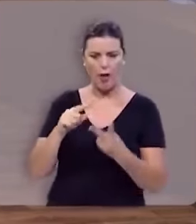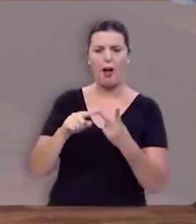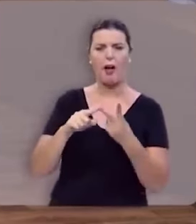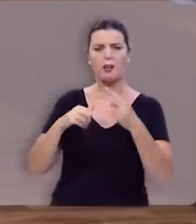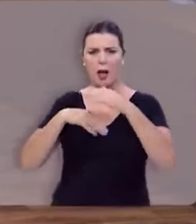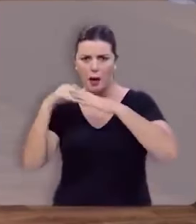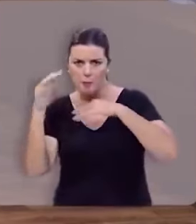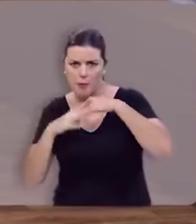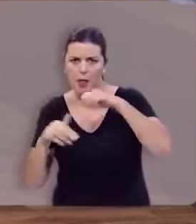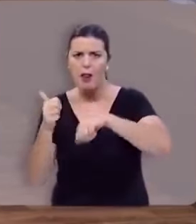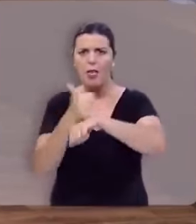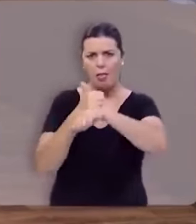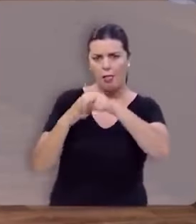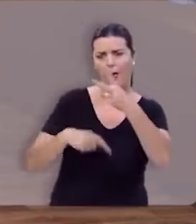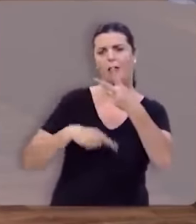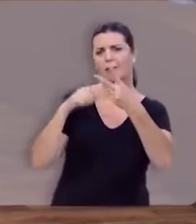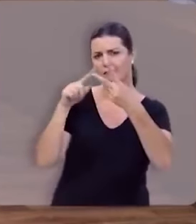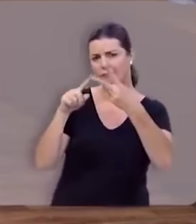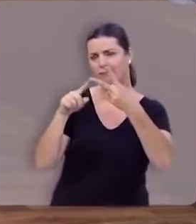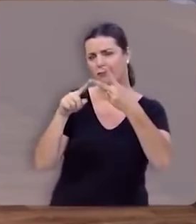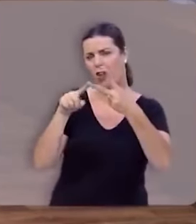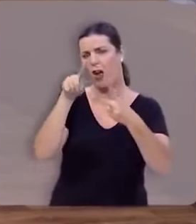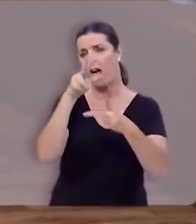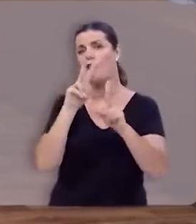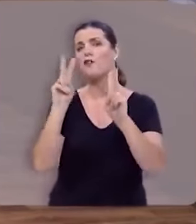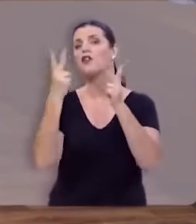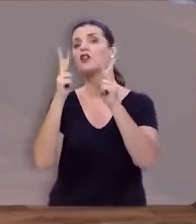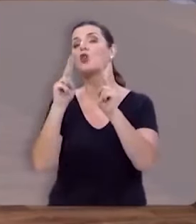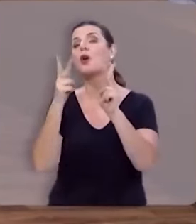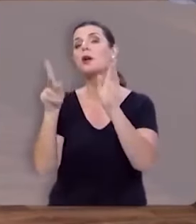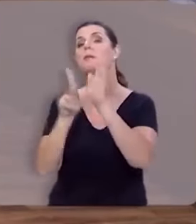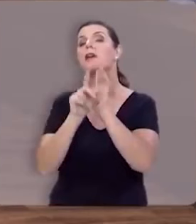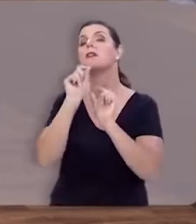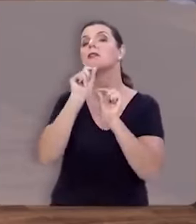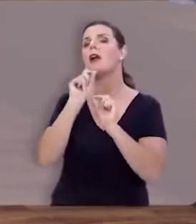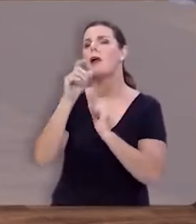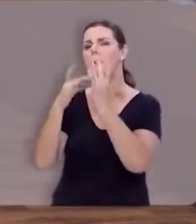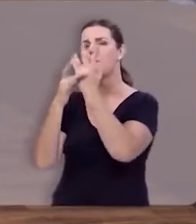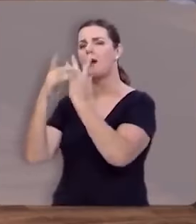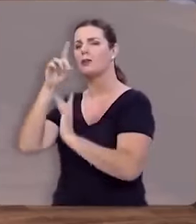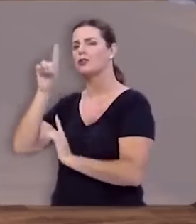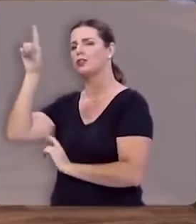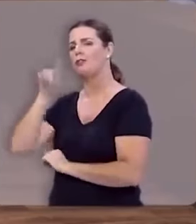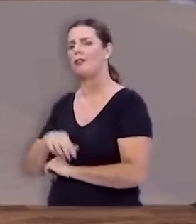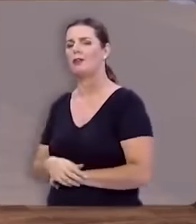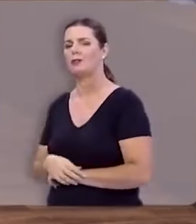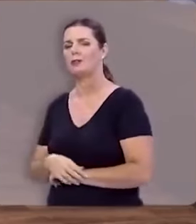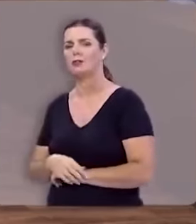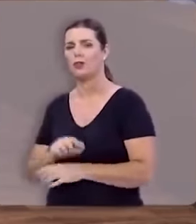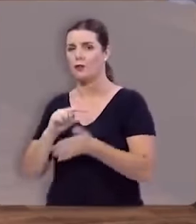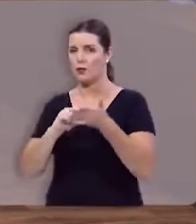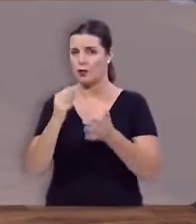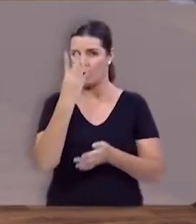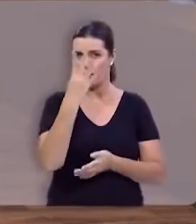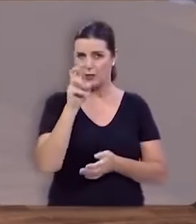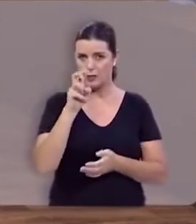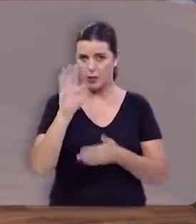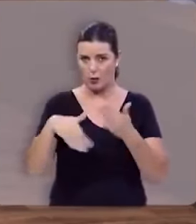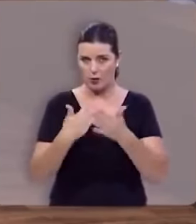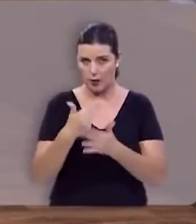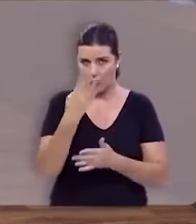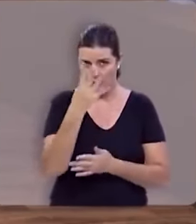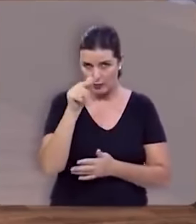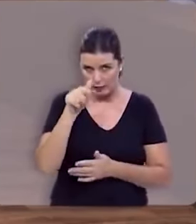você tenha habilidades a vitória vem das mãos de Deus nos versos 45 a